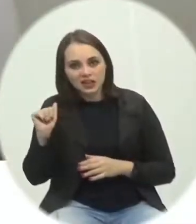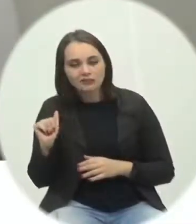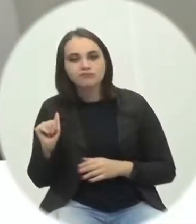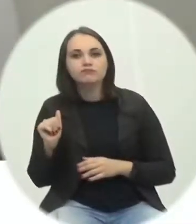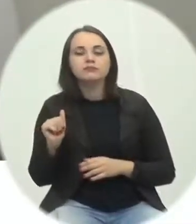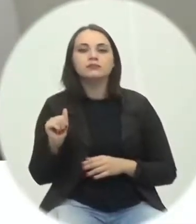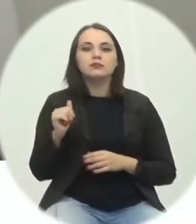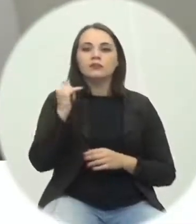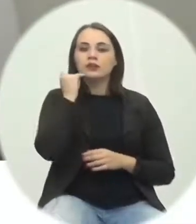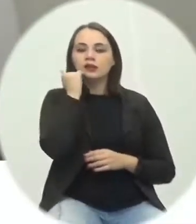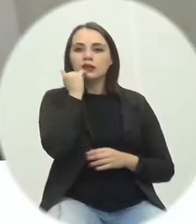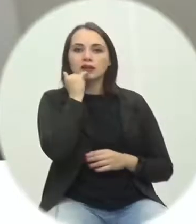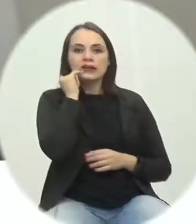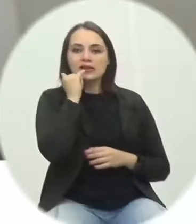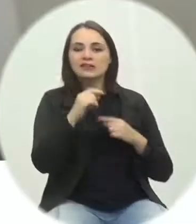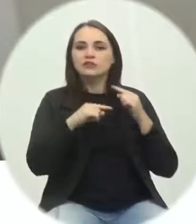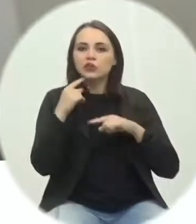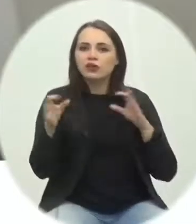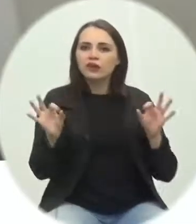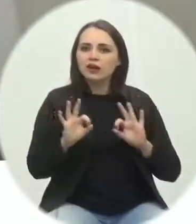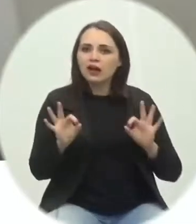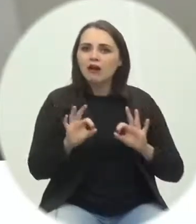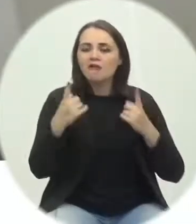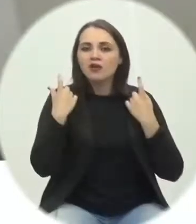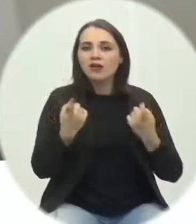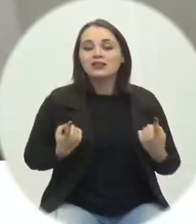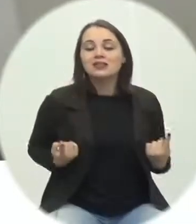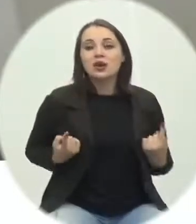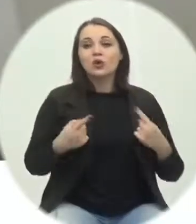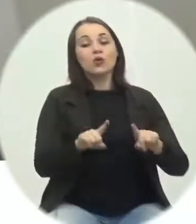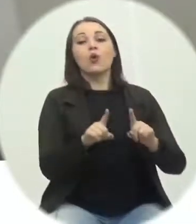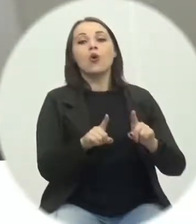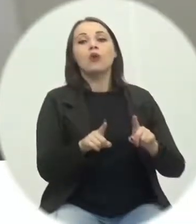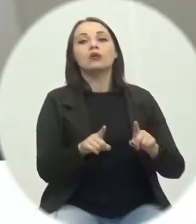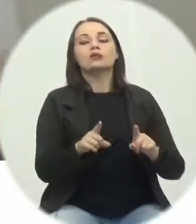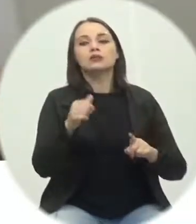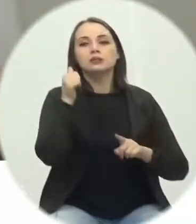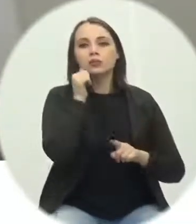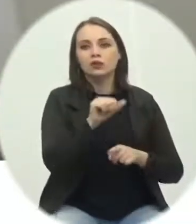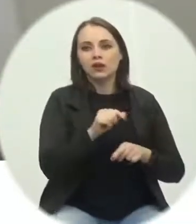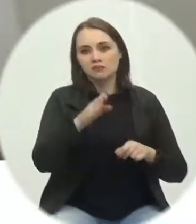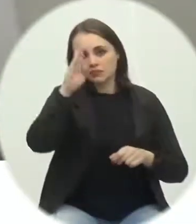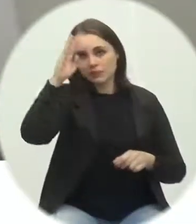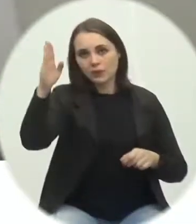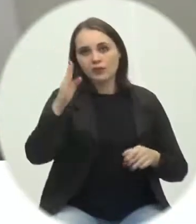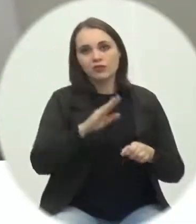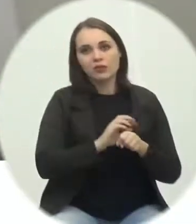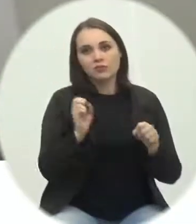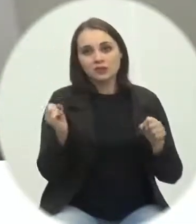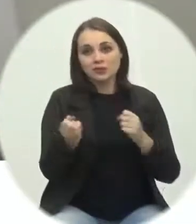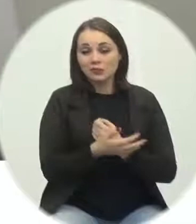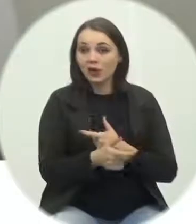Sem dúvida nenhuma, a violência contra a mulher nesse período de pandemia cresceu muito,